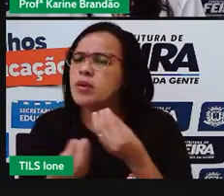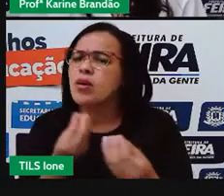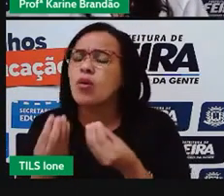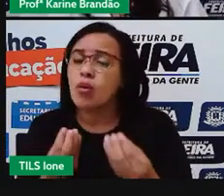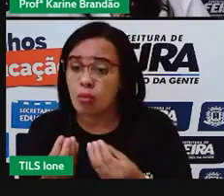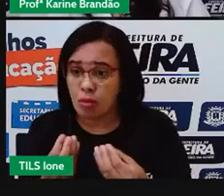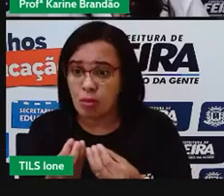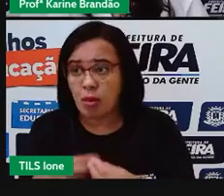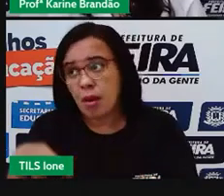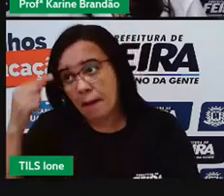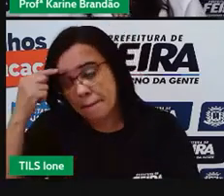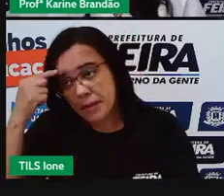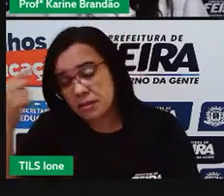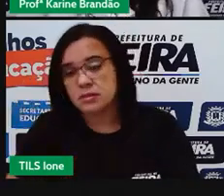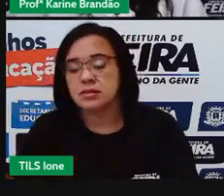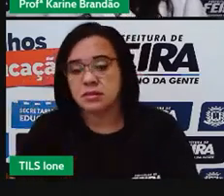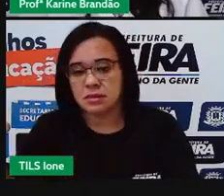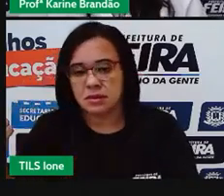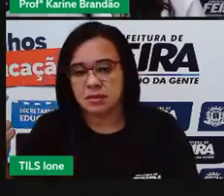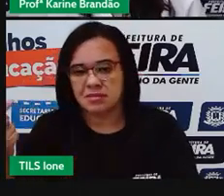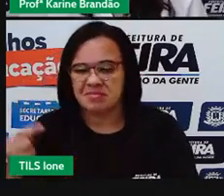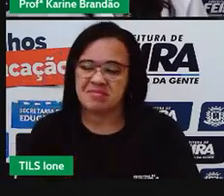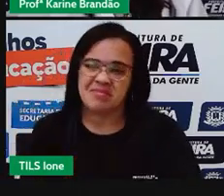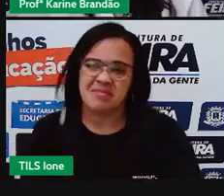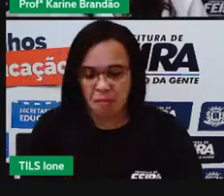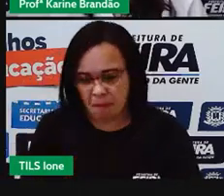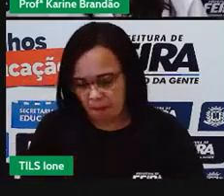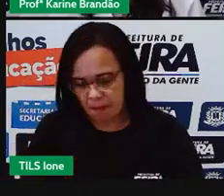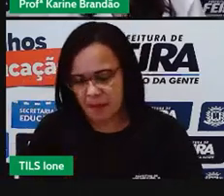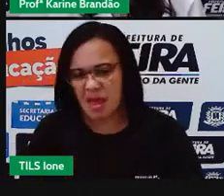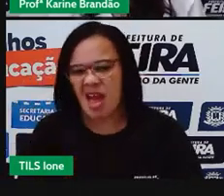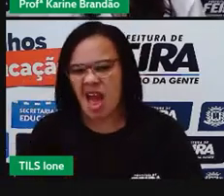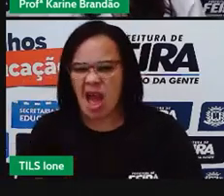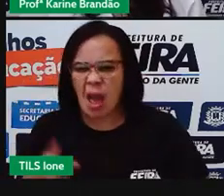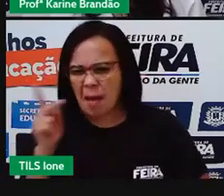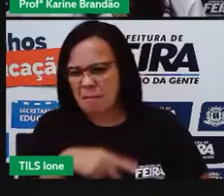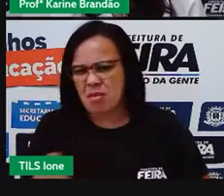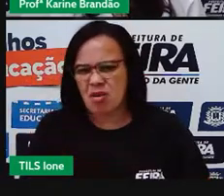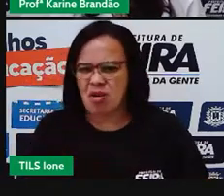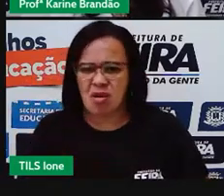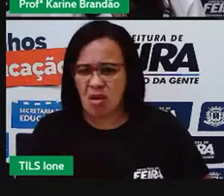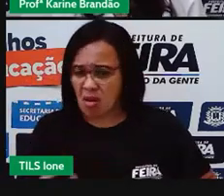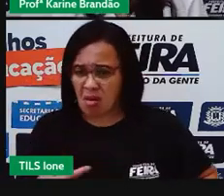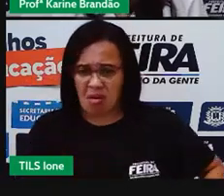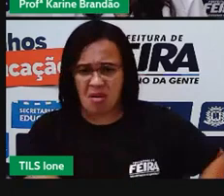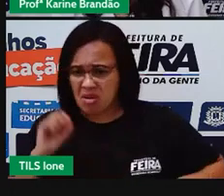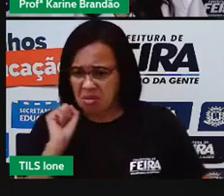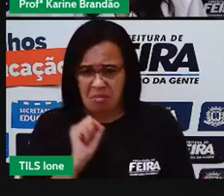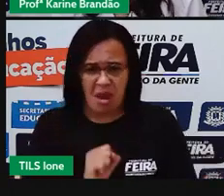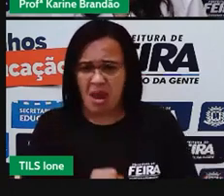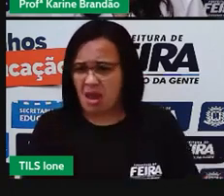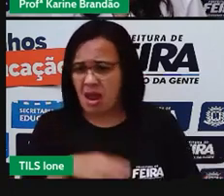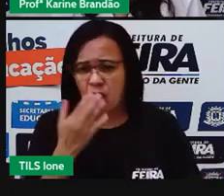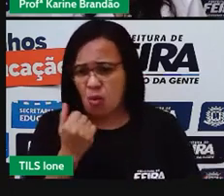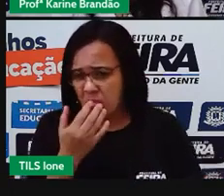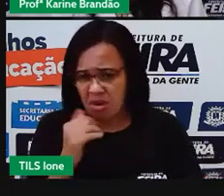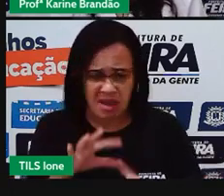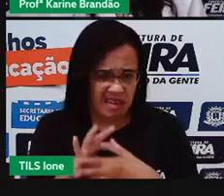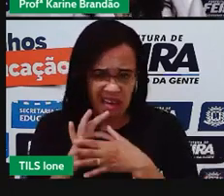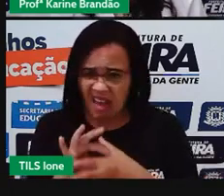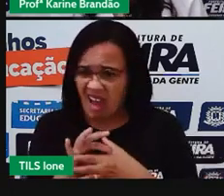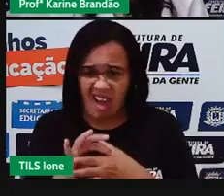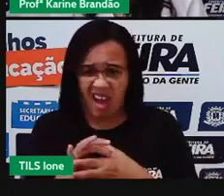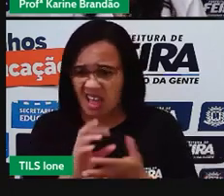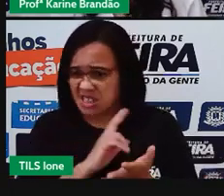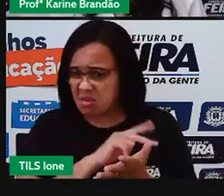agora não comer carne nem bovina nem de frango nem nada nem porco não a Pro não está dizendo isso a